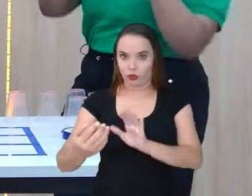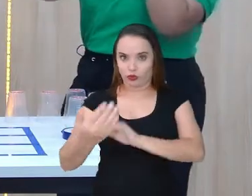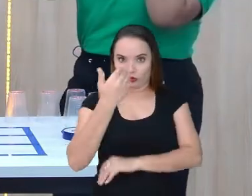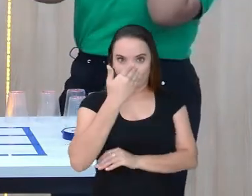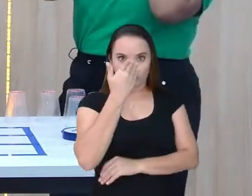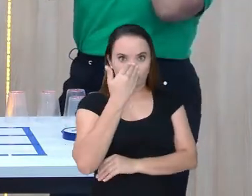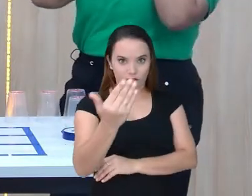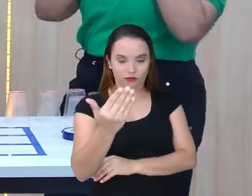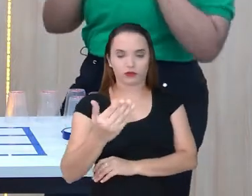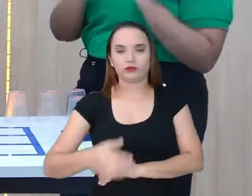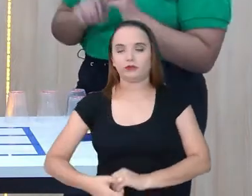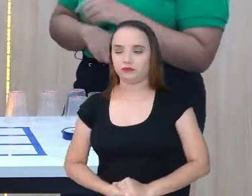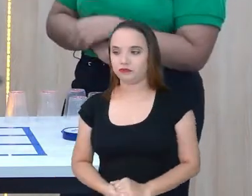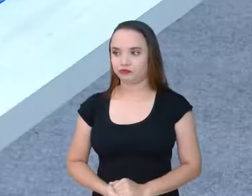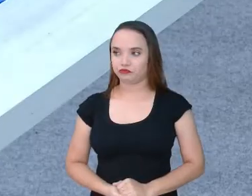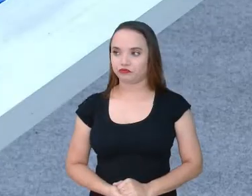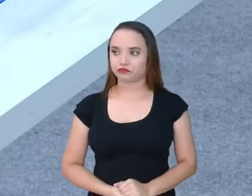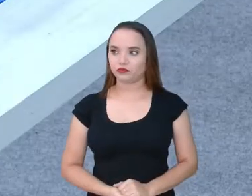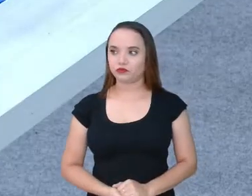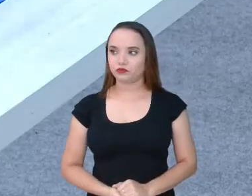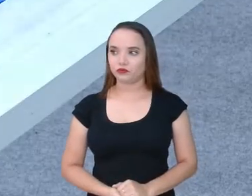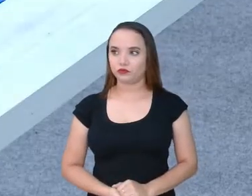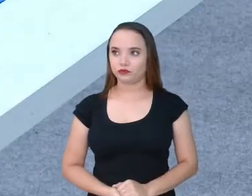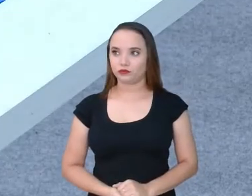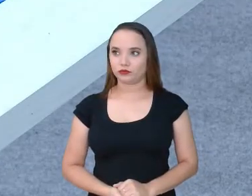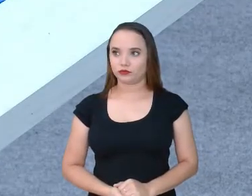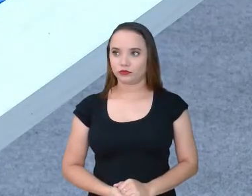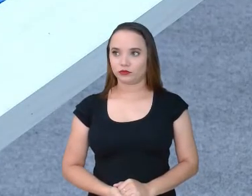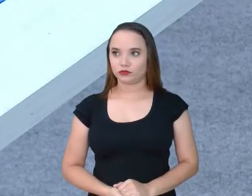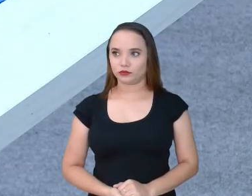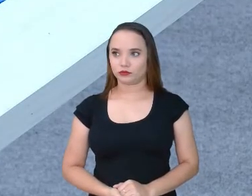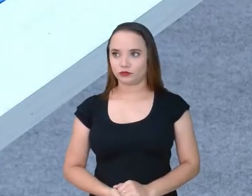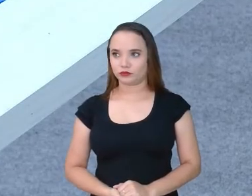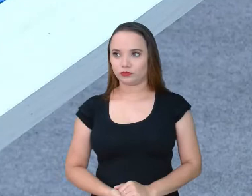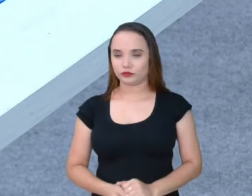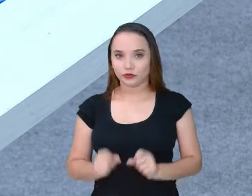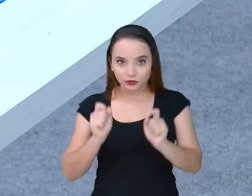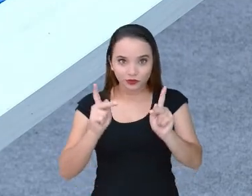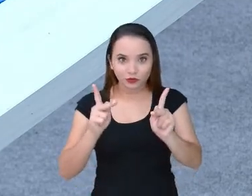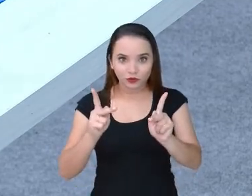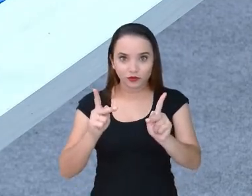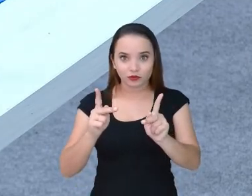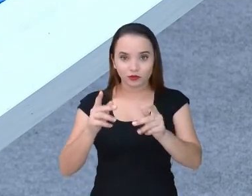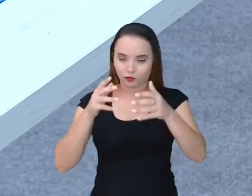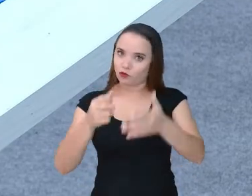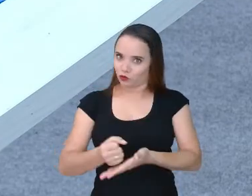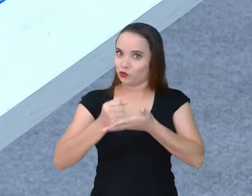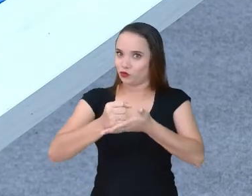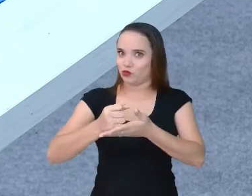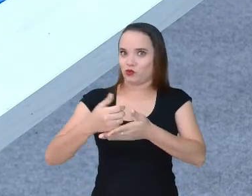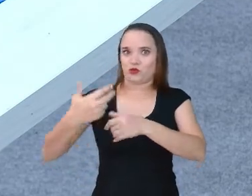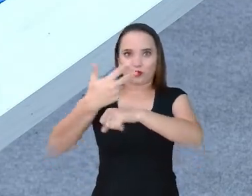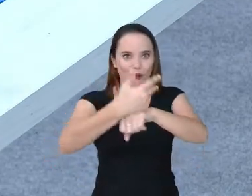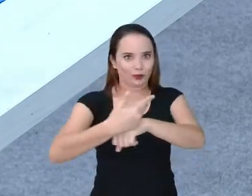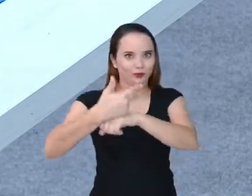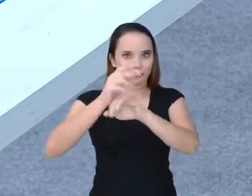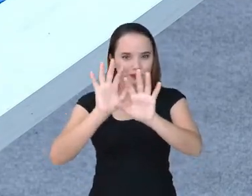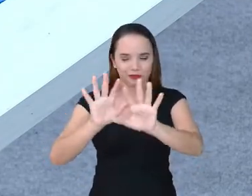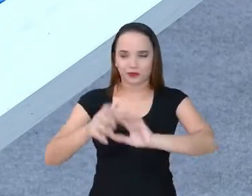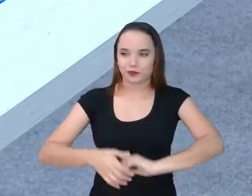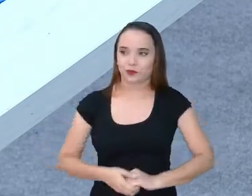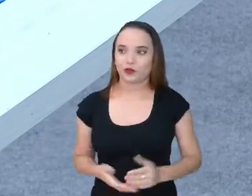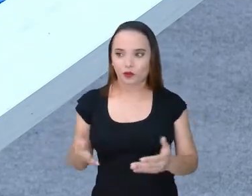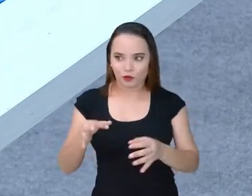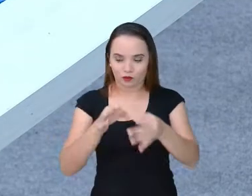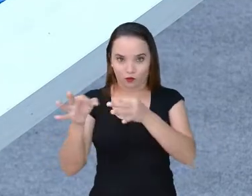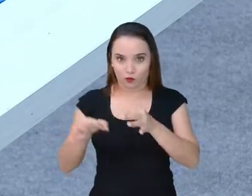Ver não. Senão não dá pra ver todo mundo. Deixa eu botar aqui, porque quando o Billy quiser dar um close, o controle não tá na frente. Não é isso, Billy? Vamos embora. Vamos dar Deixa eu despeçar